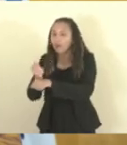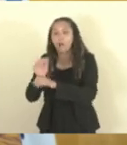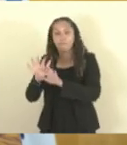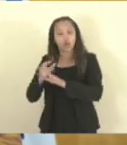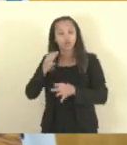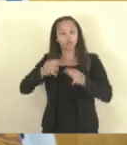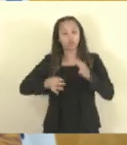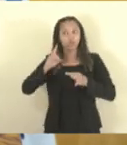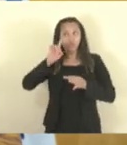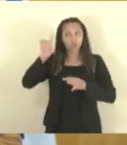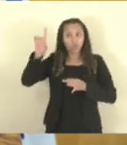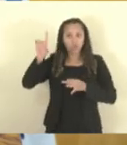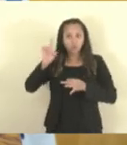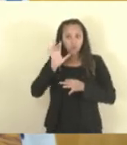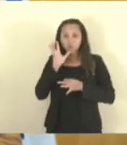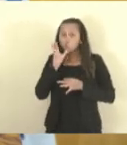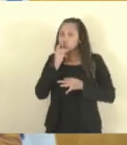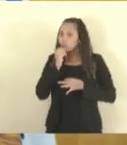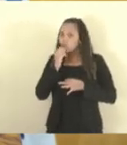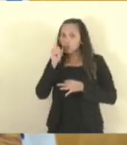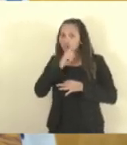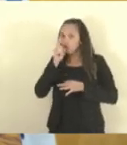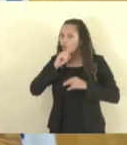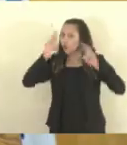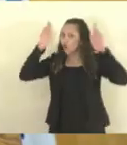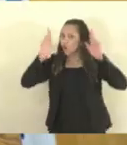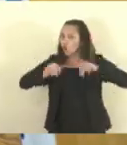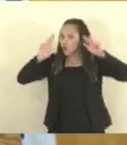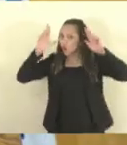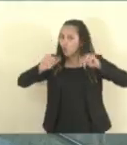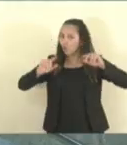falha. Que Deus abençoe Aracruz, que Deus abençoe Espírito Santo.